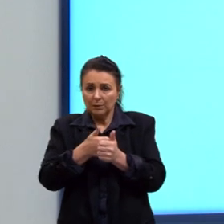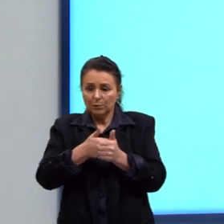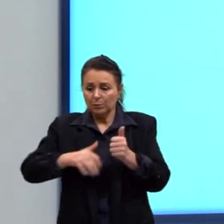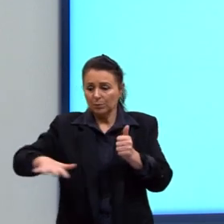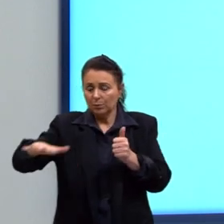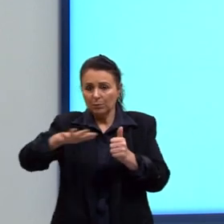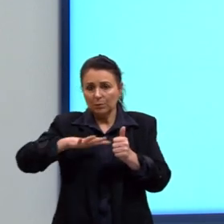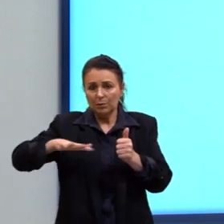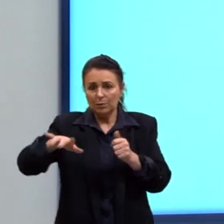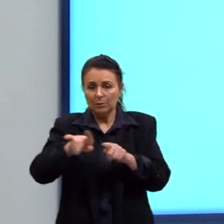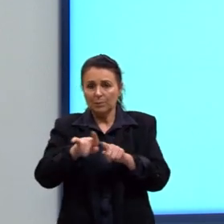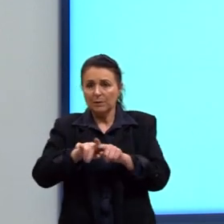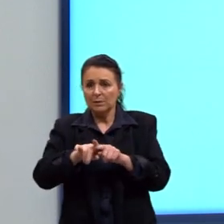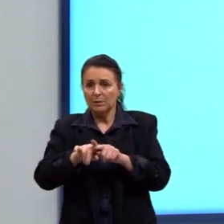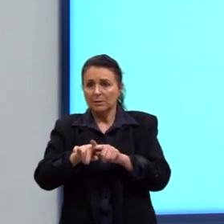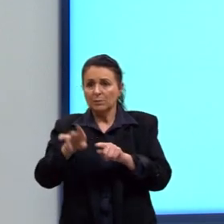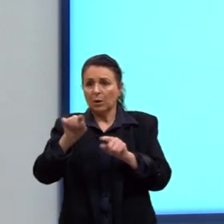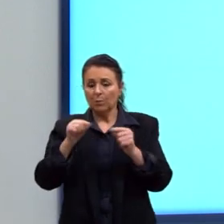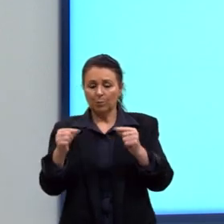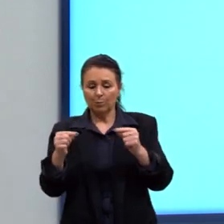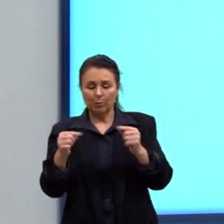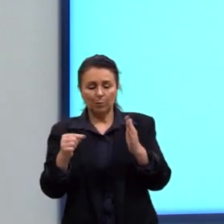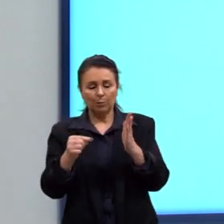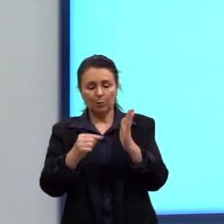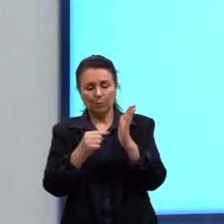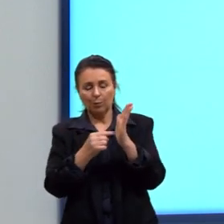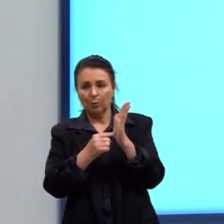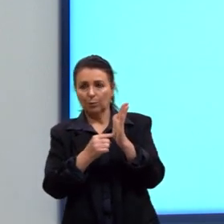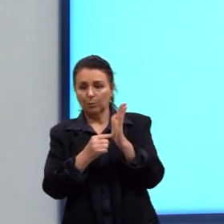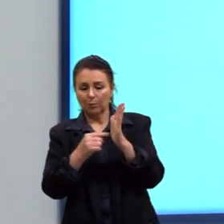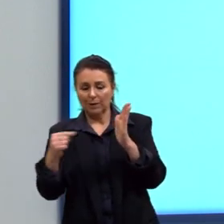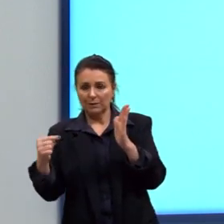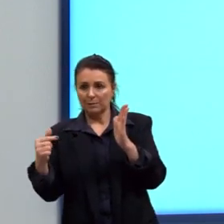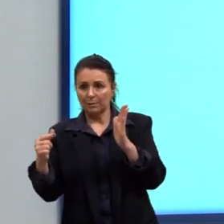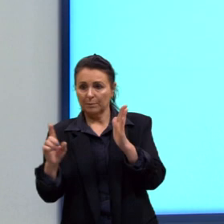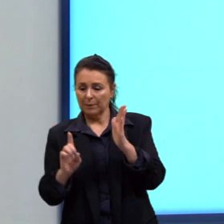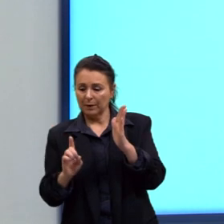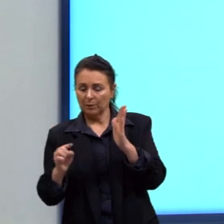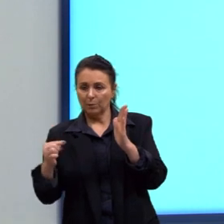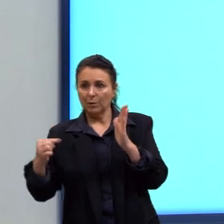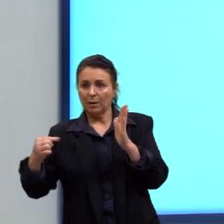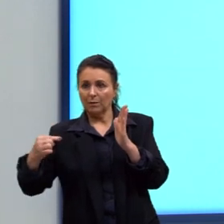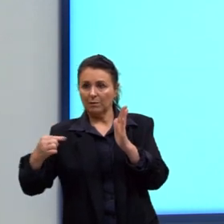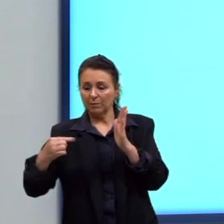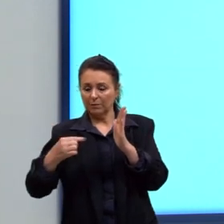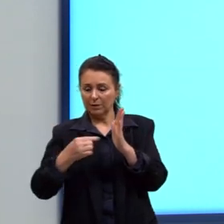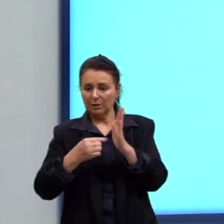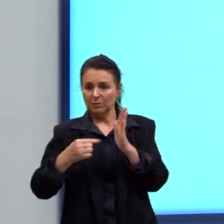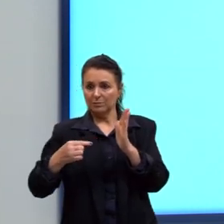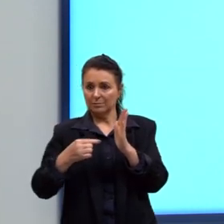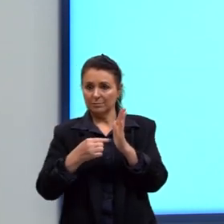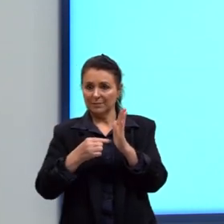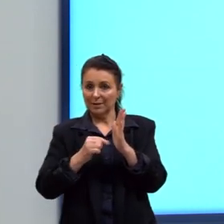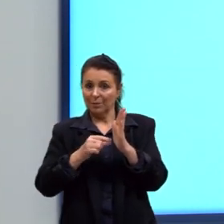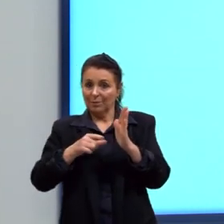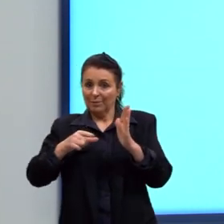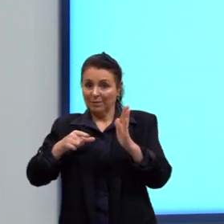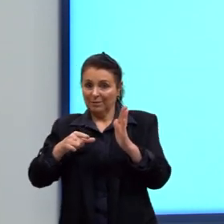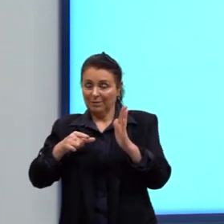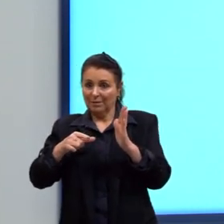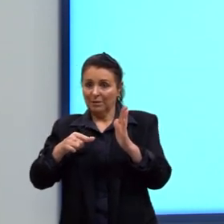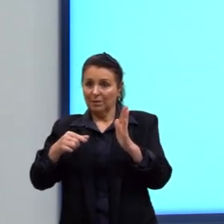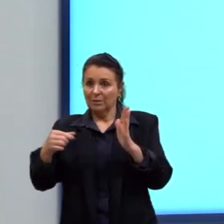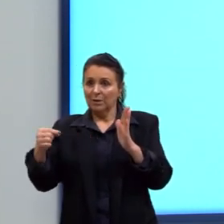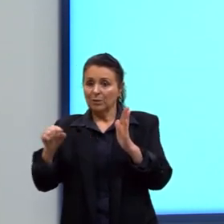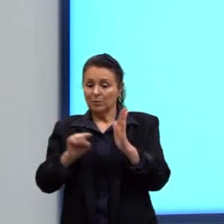campo. Então, se eu pegar um ponto aqui que está mais próximo da minha carga, vejam que a minha flechinha está maior. Agora, se eu venho para um